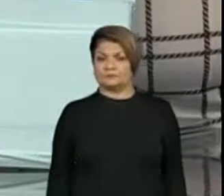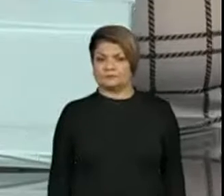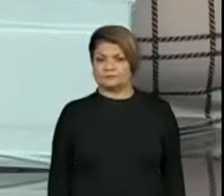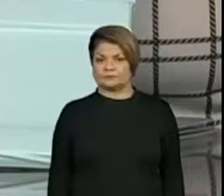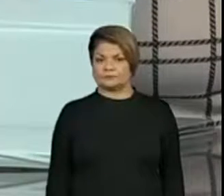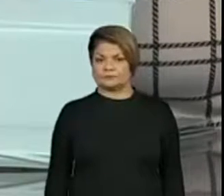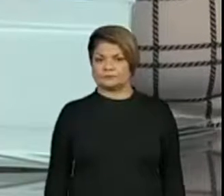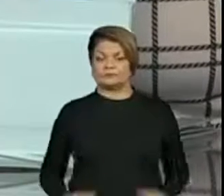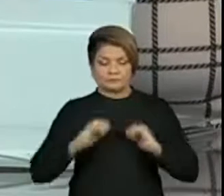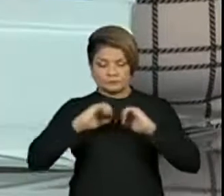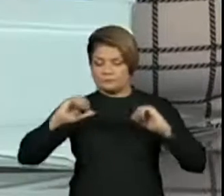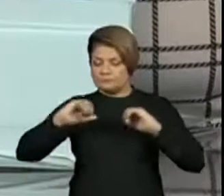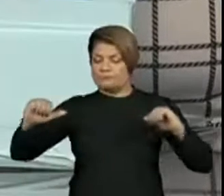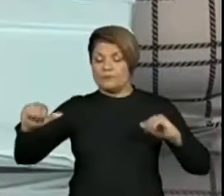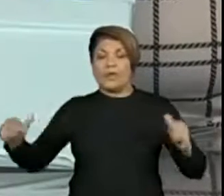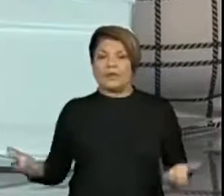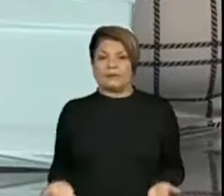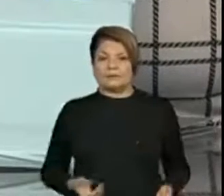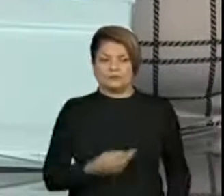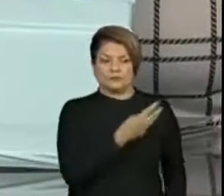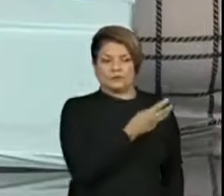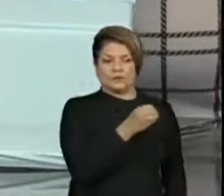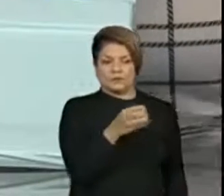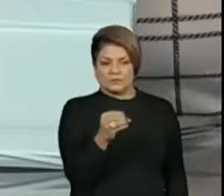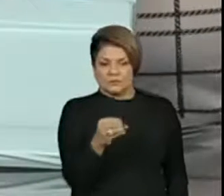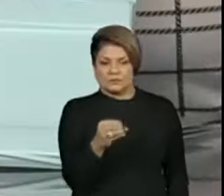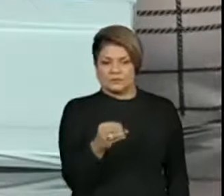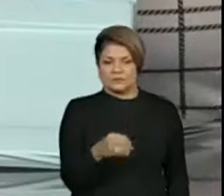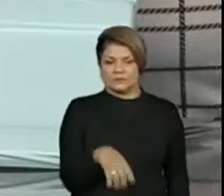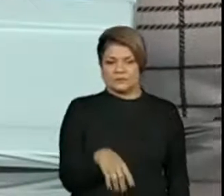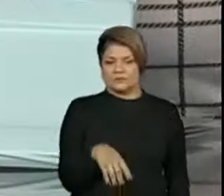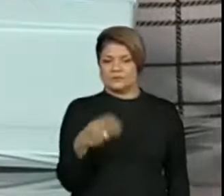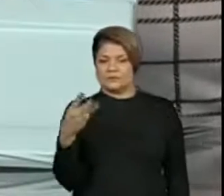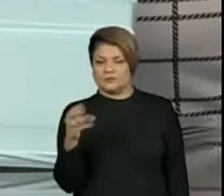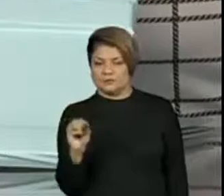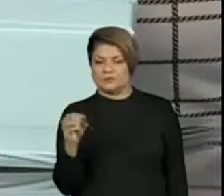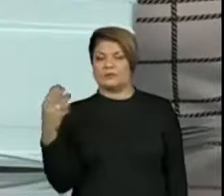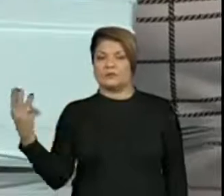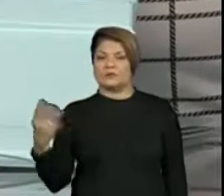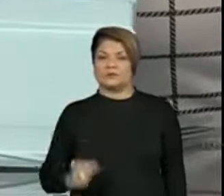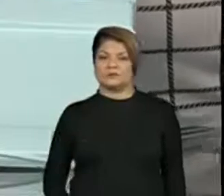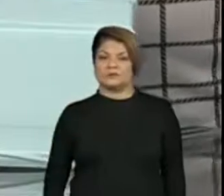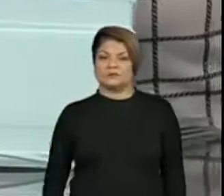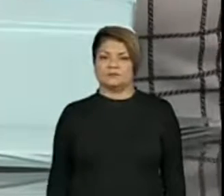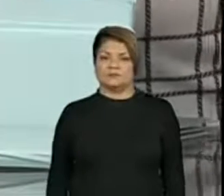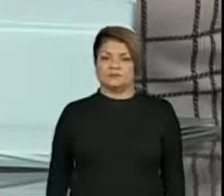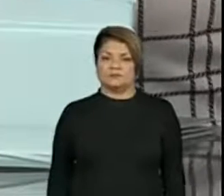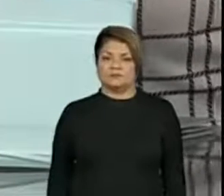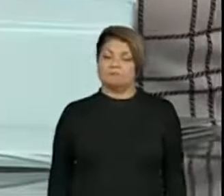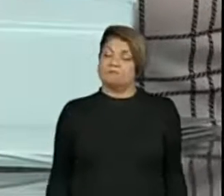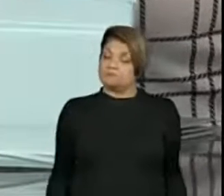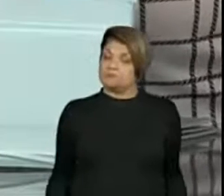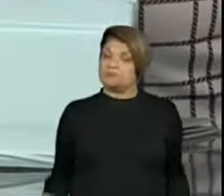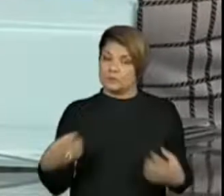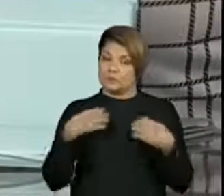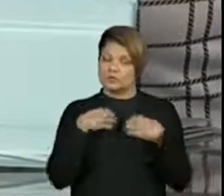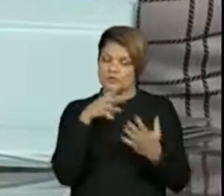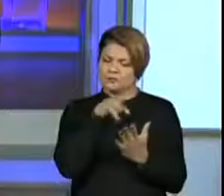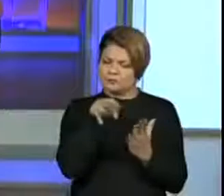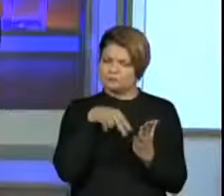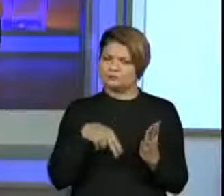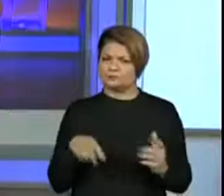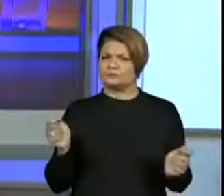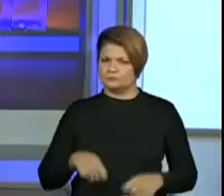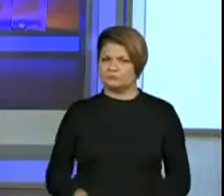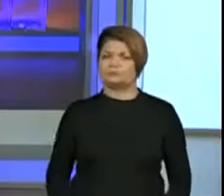300 e 30 e 3. É exatamente a forma como nós lemos, não é? Lembrando que